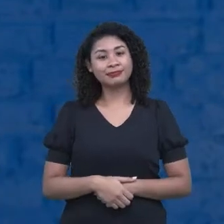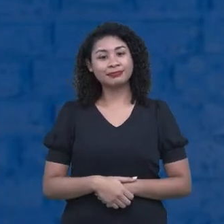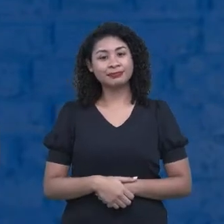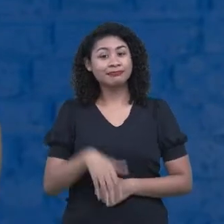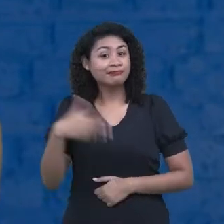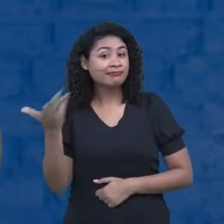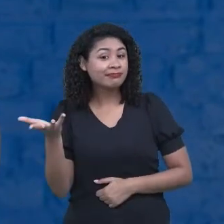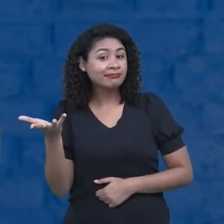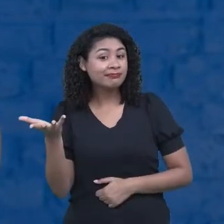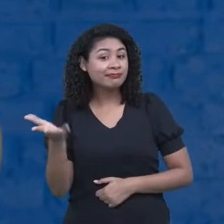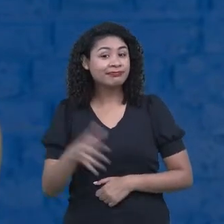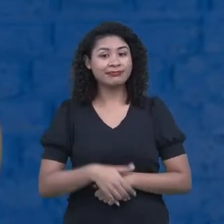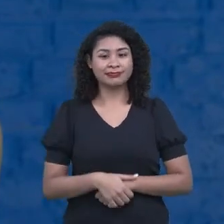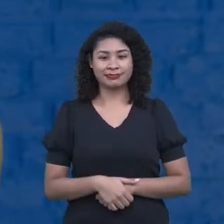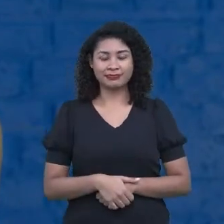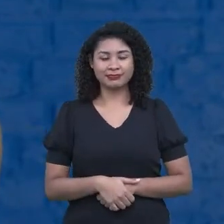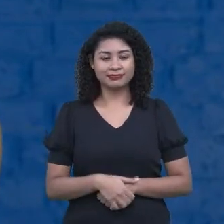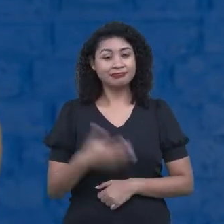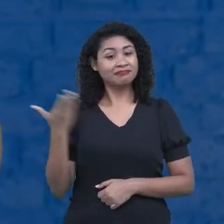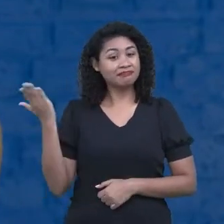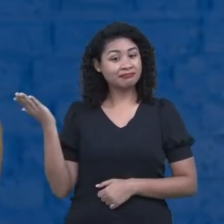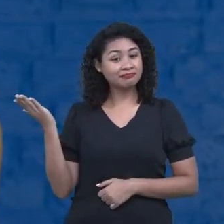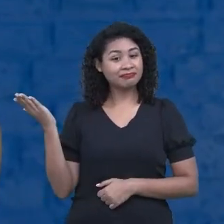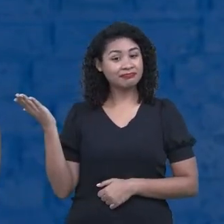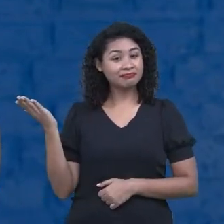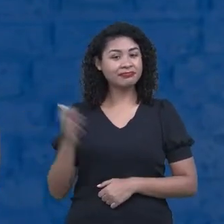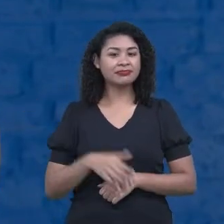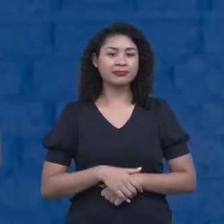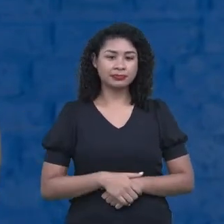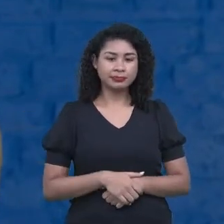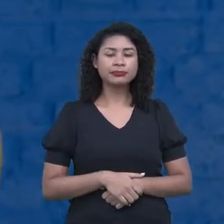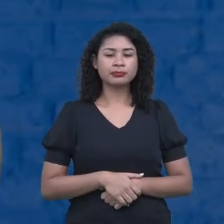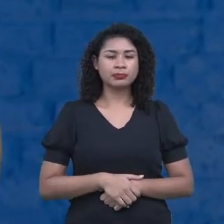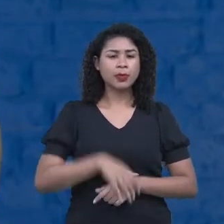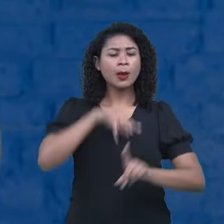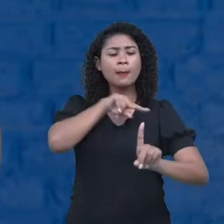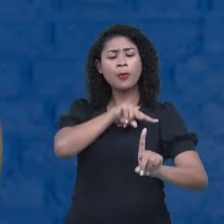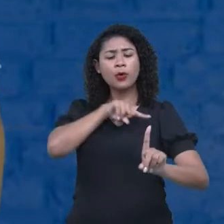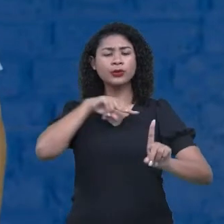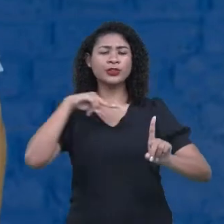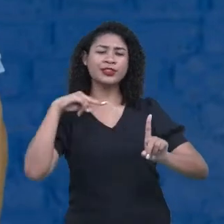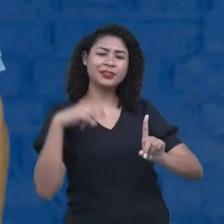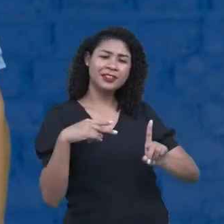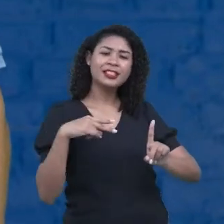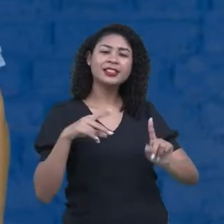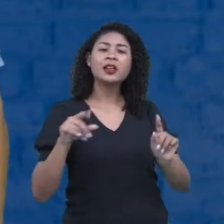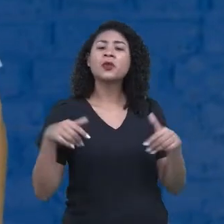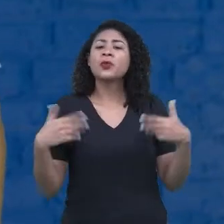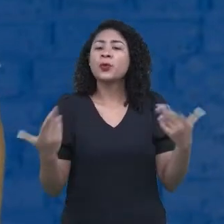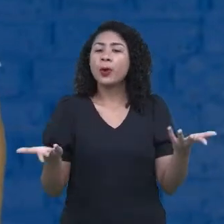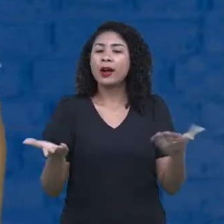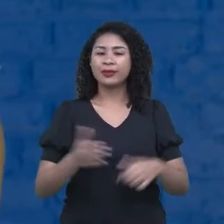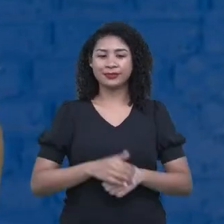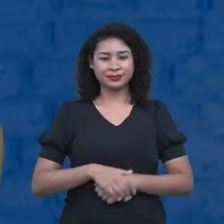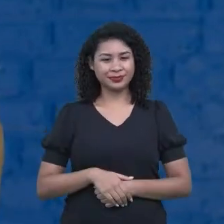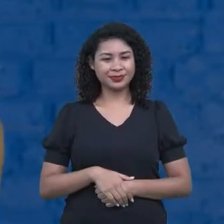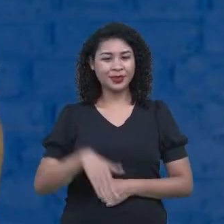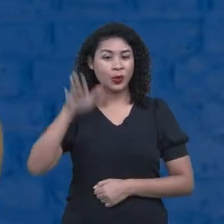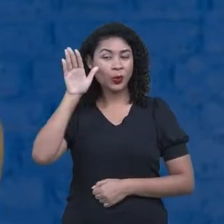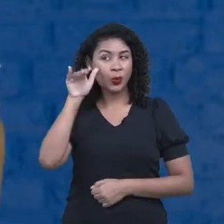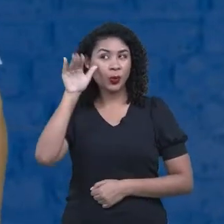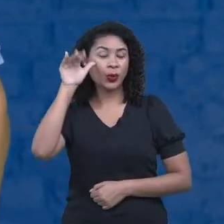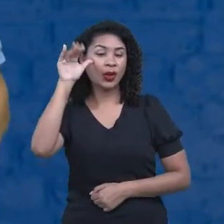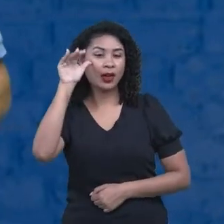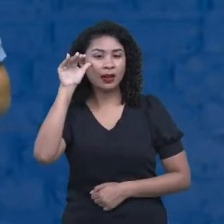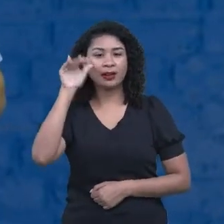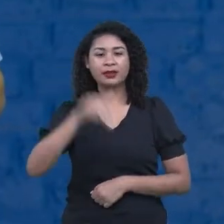É? Olha só, aquele olhar que nós trouxemos, né? De curiosidade, pensativo,